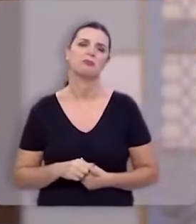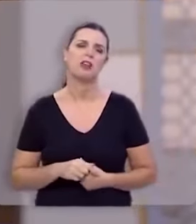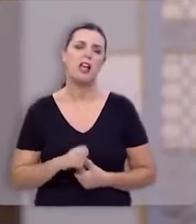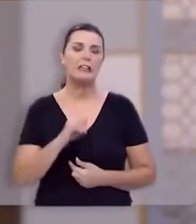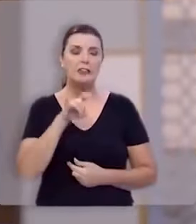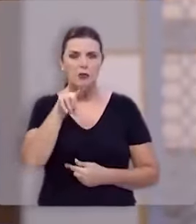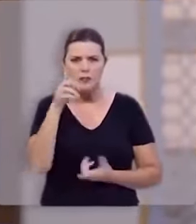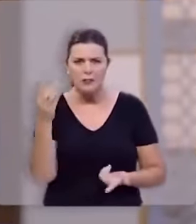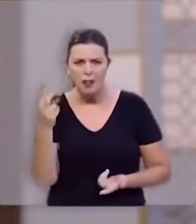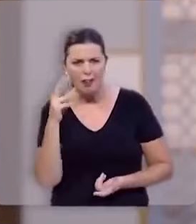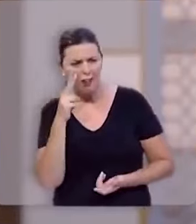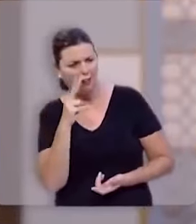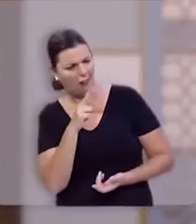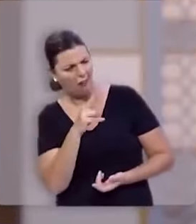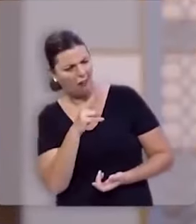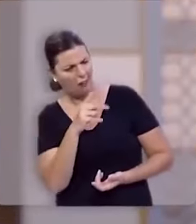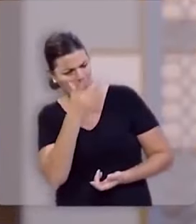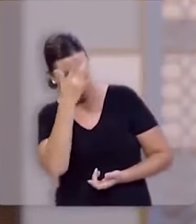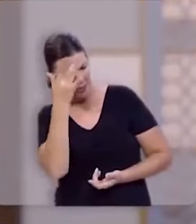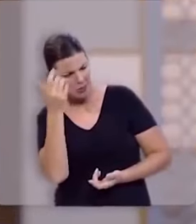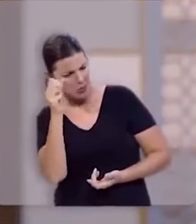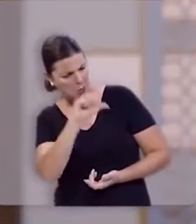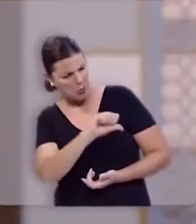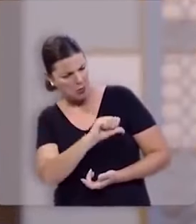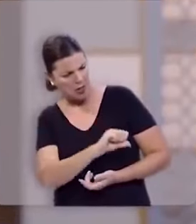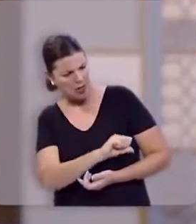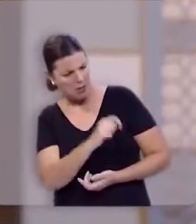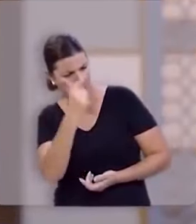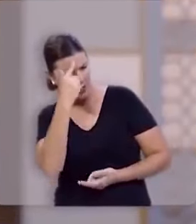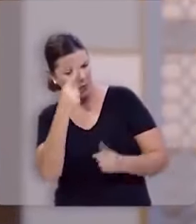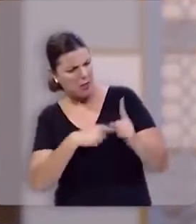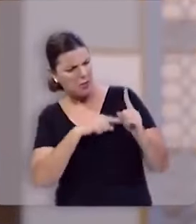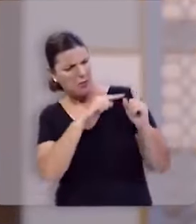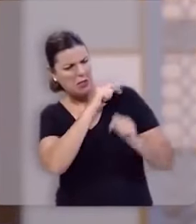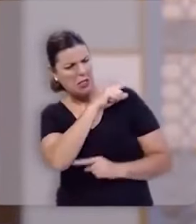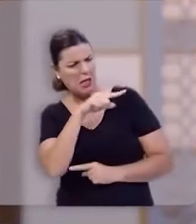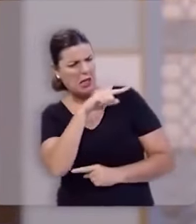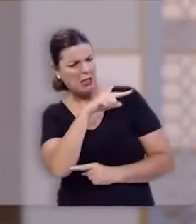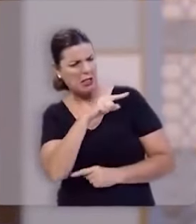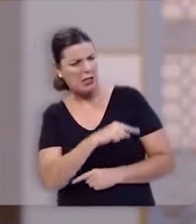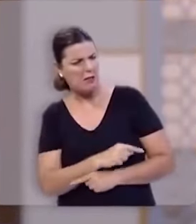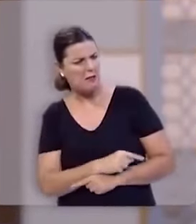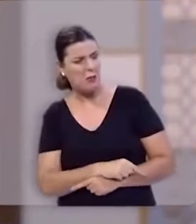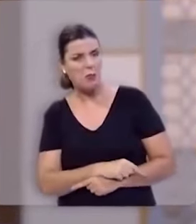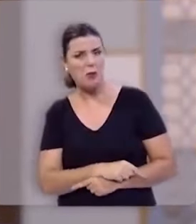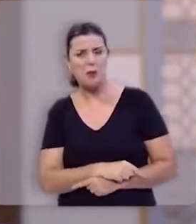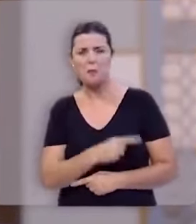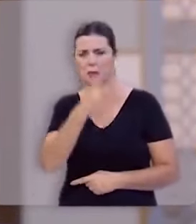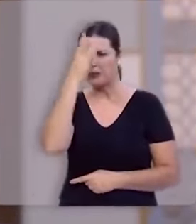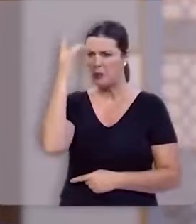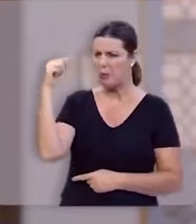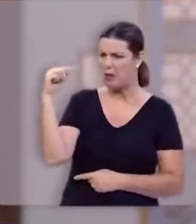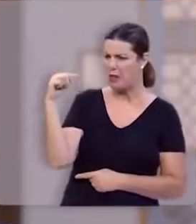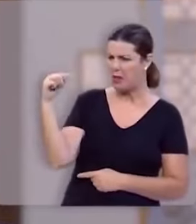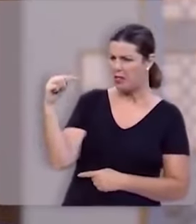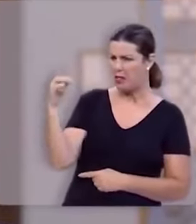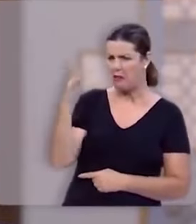se você escutar os pessimistas você vai fugir também os pessimistas estão por todos os lados